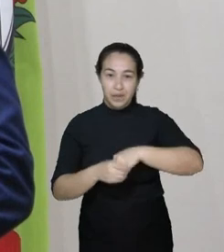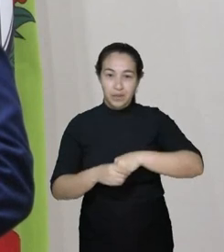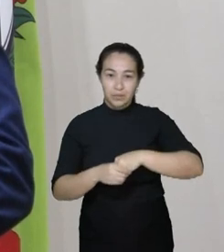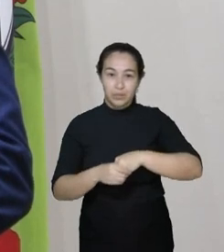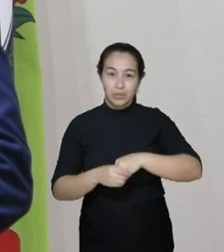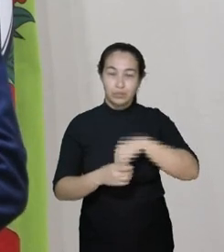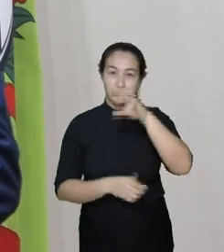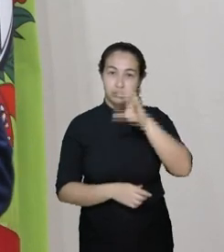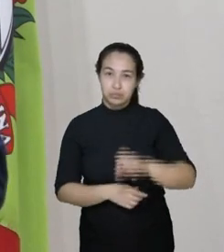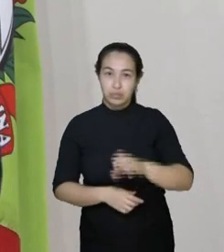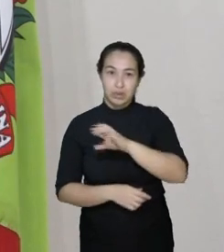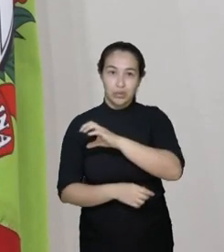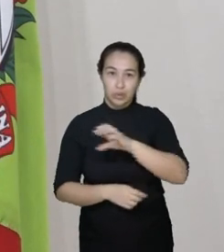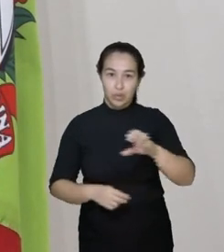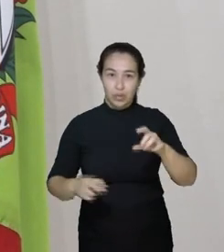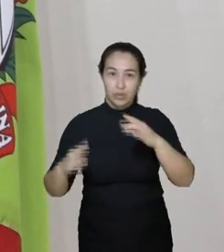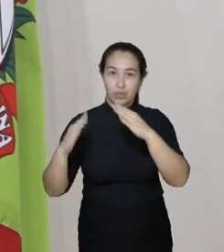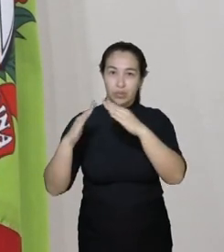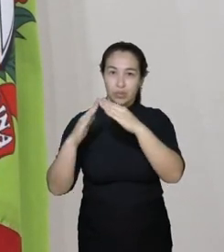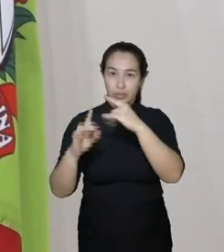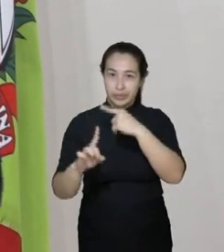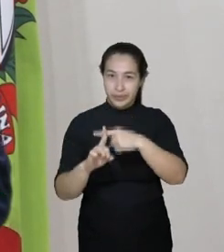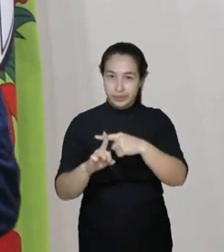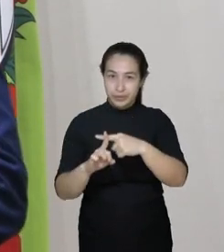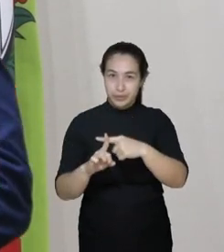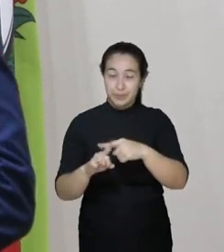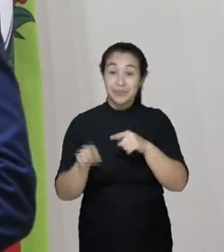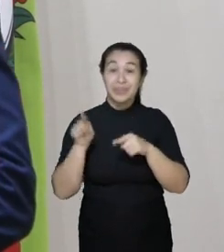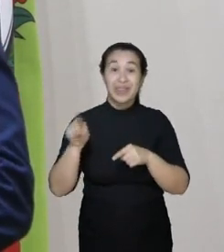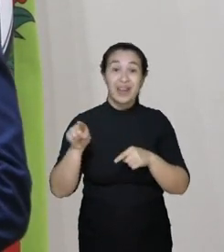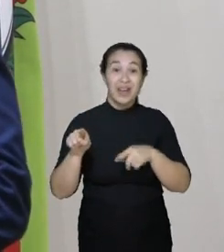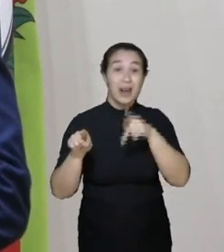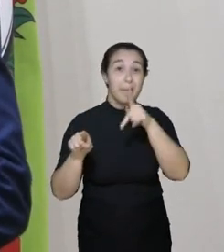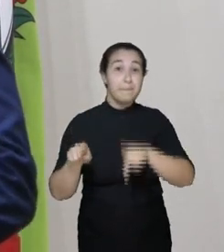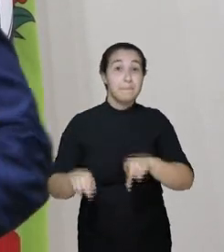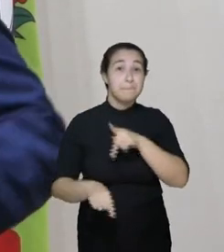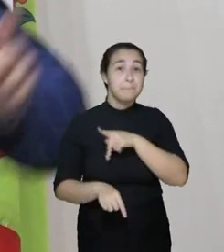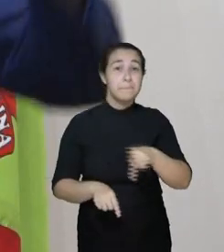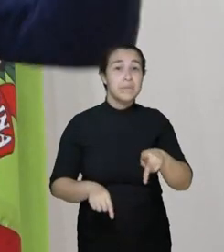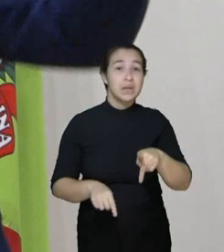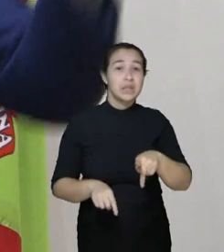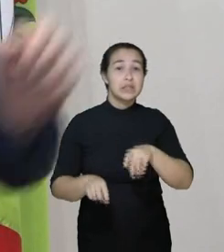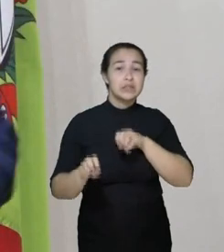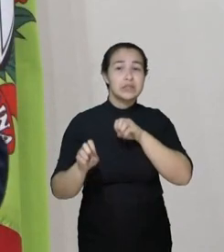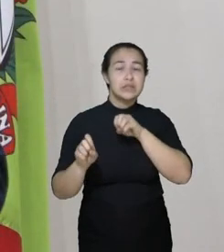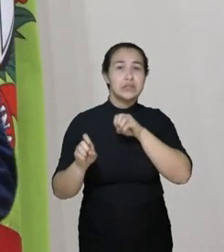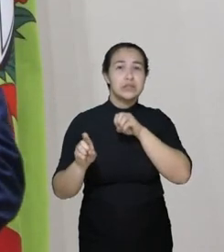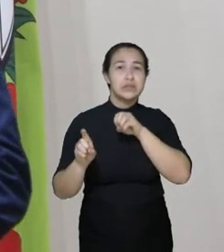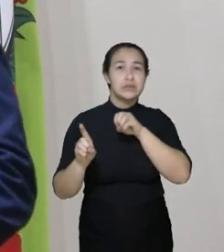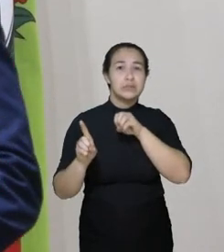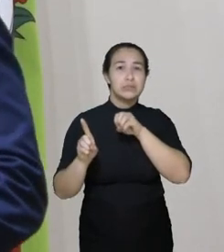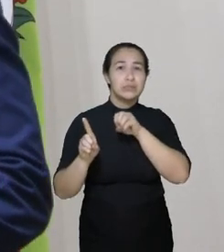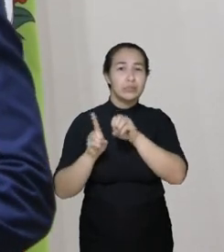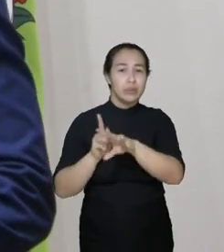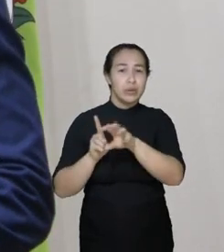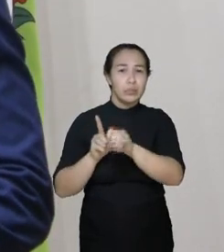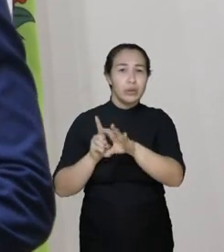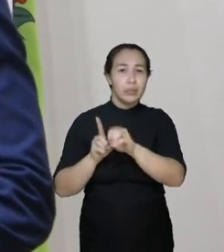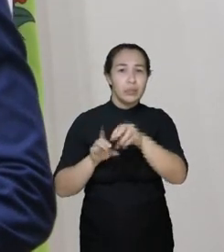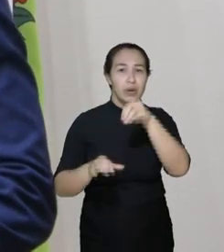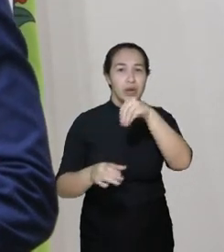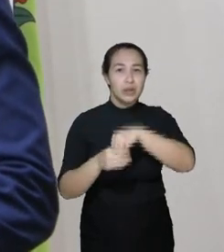São padres que foram doutrinados lá no seminário pela